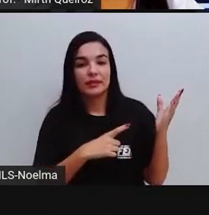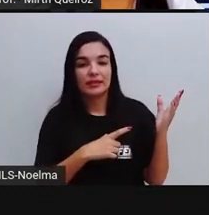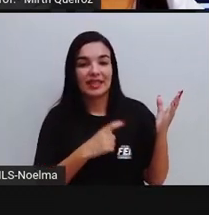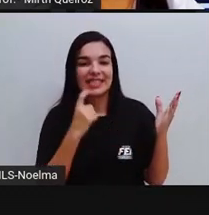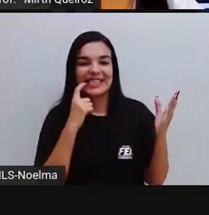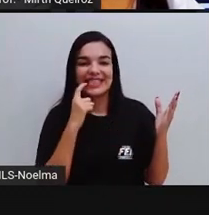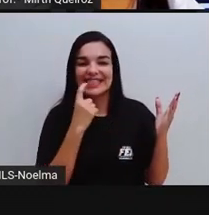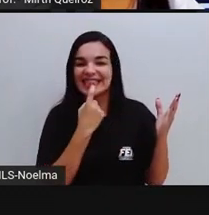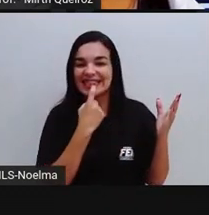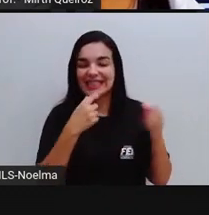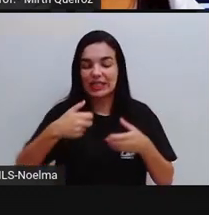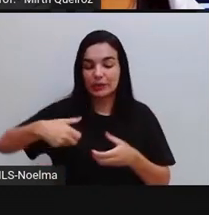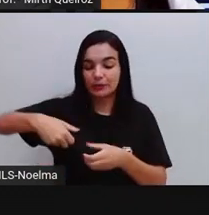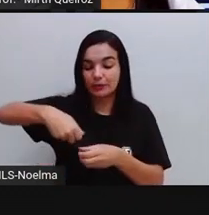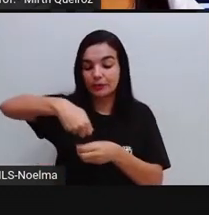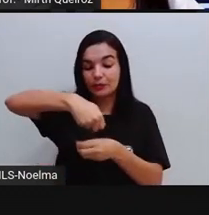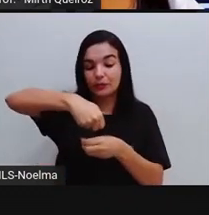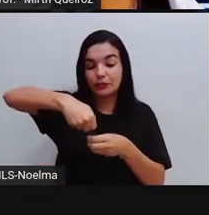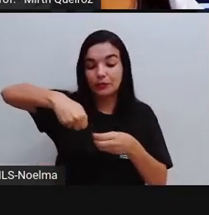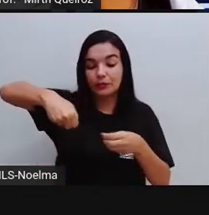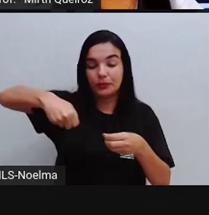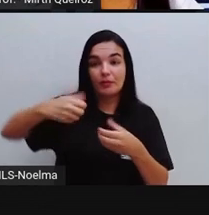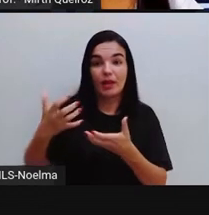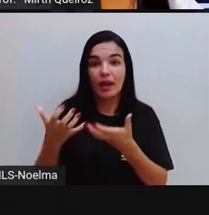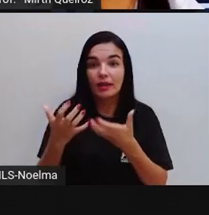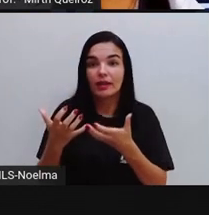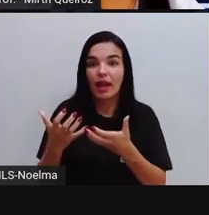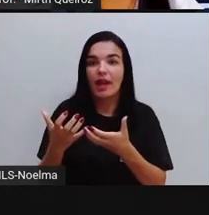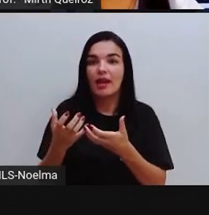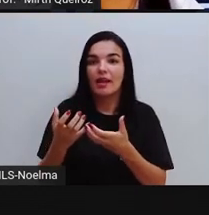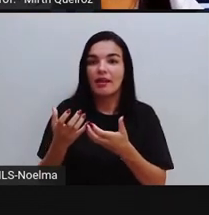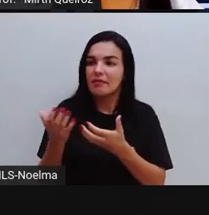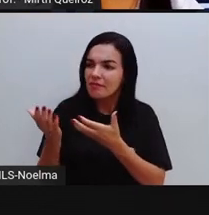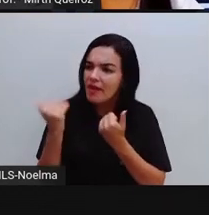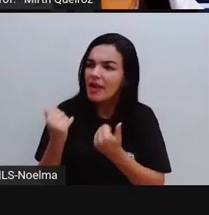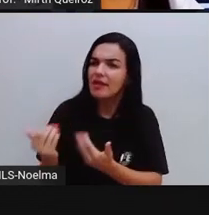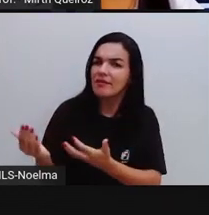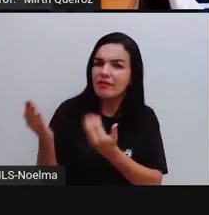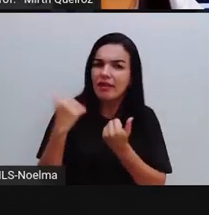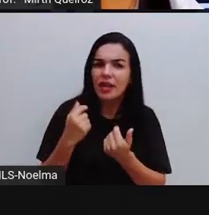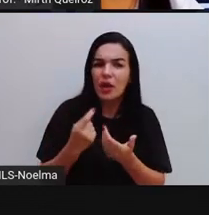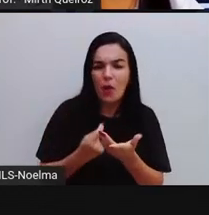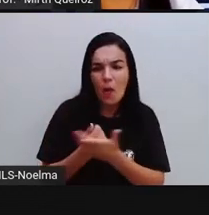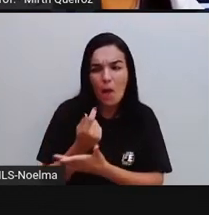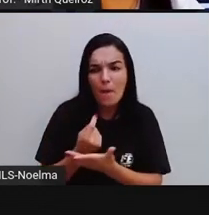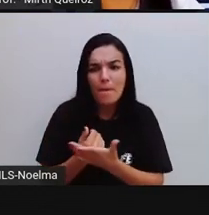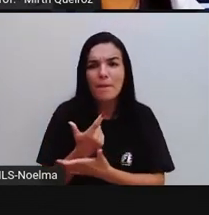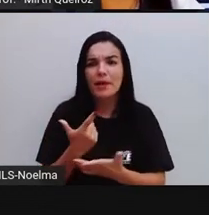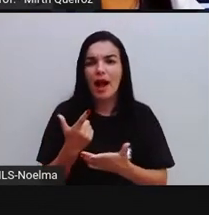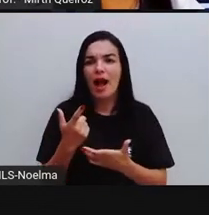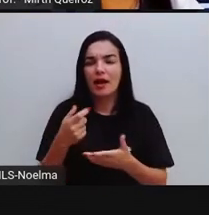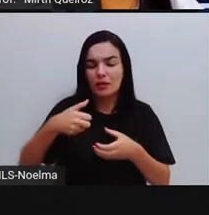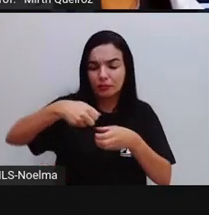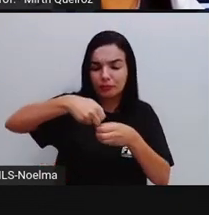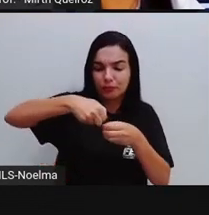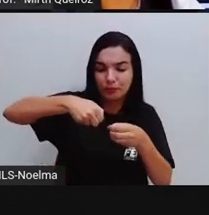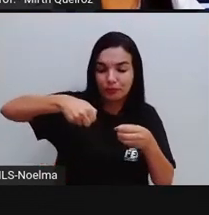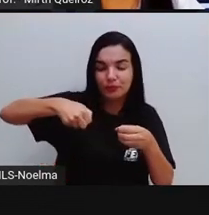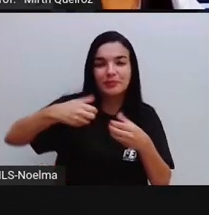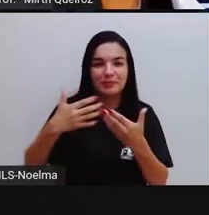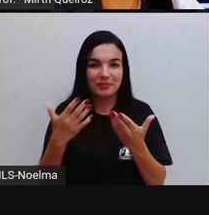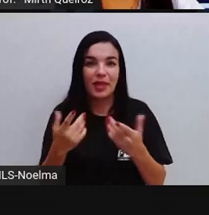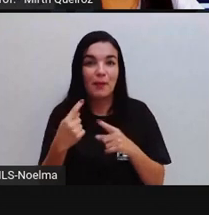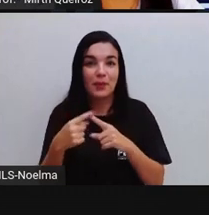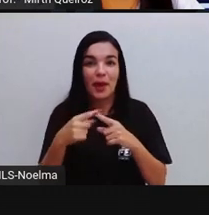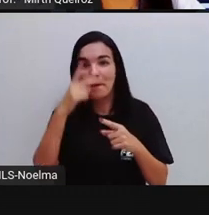publicitário onde ele está tentando persuadir, né, esse consumidor, convencer esse consumidor a